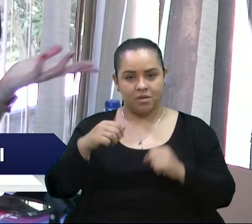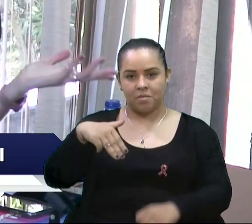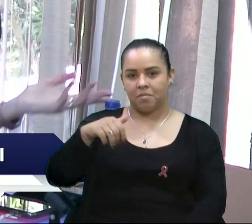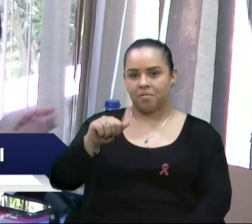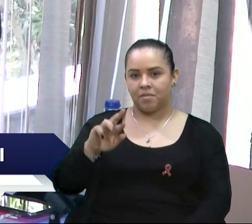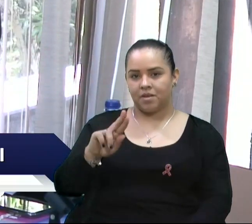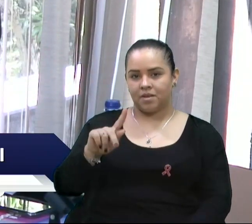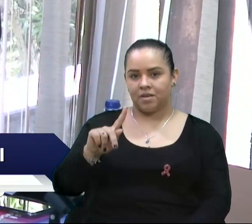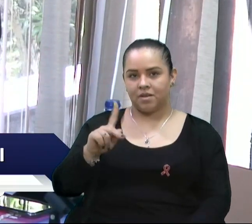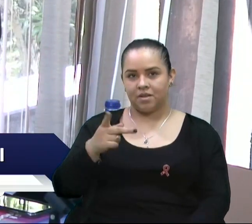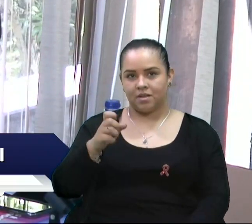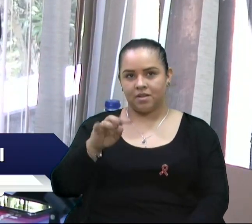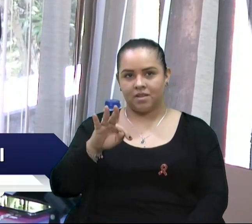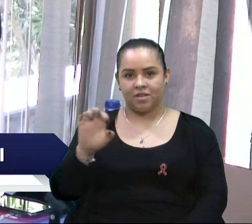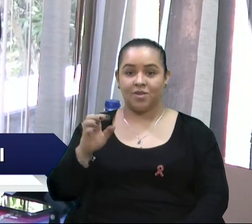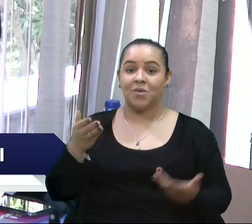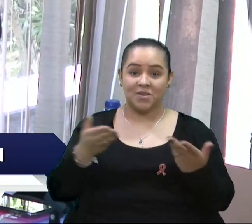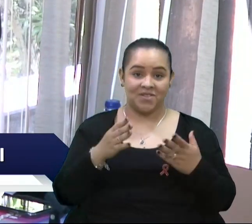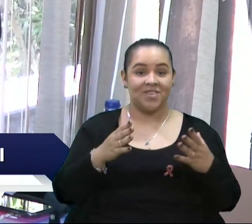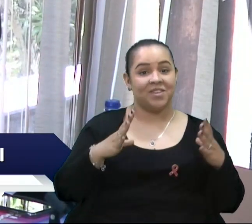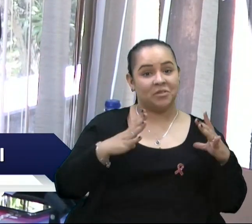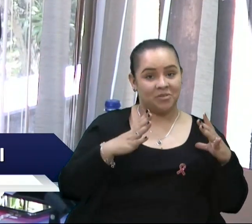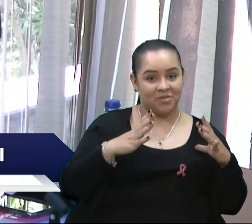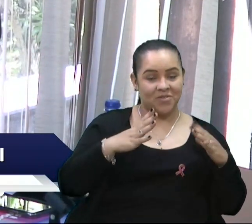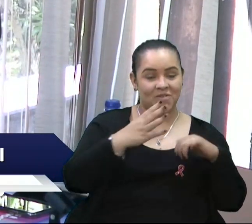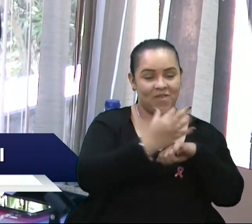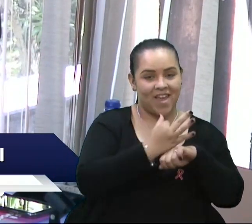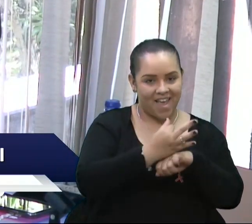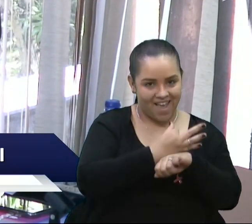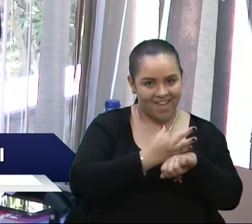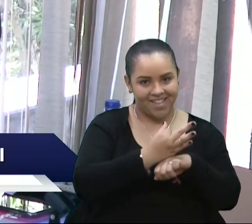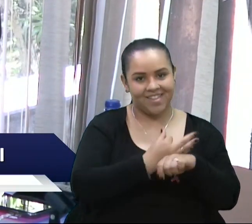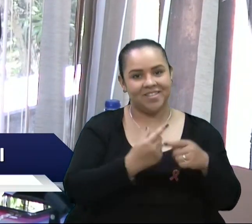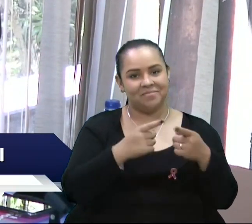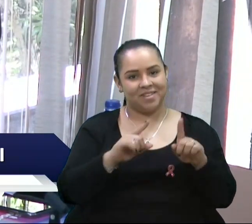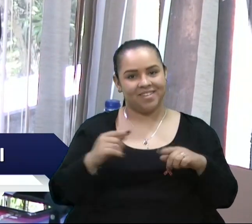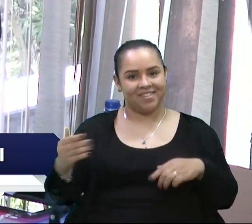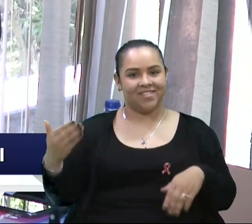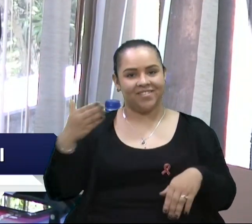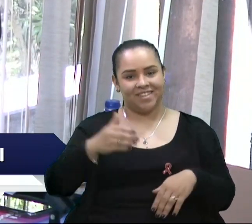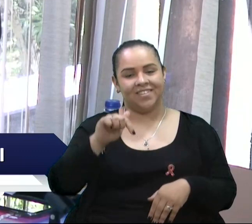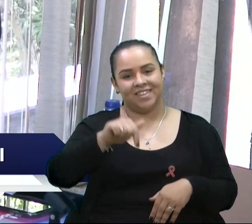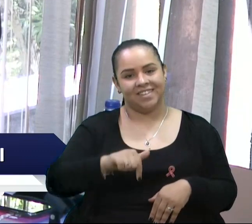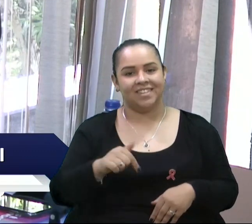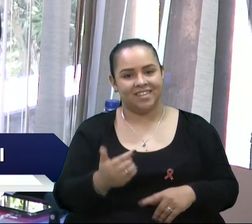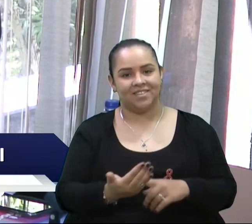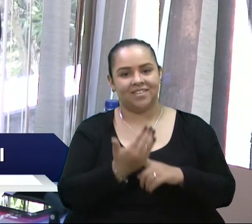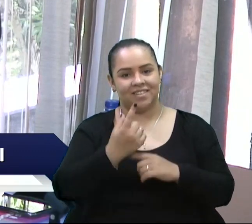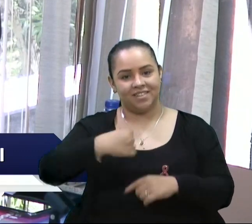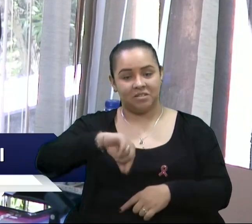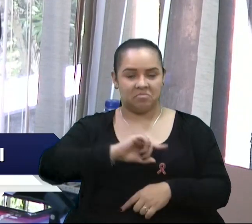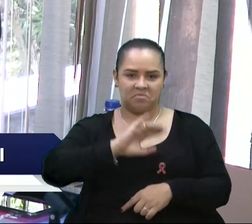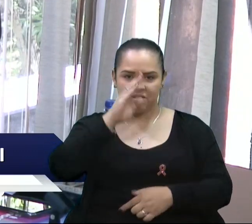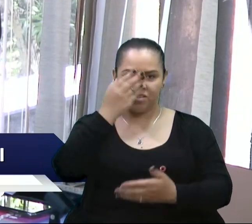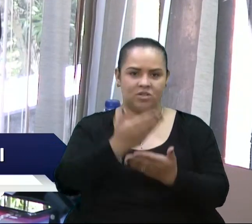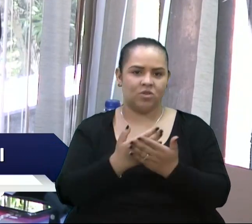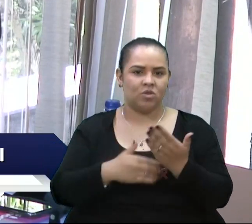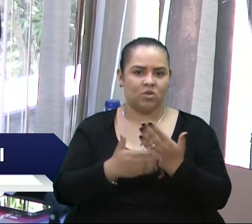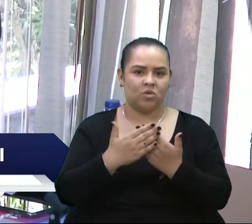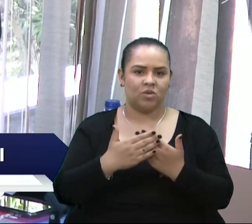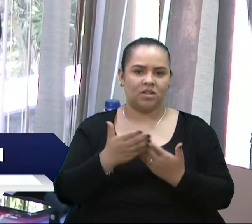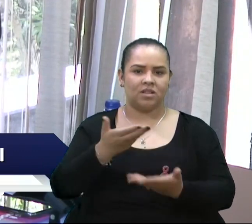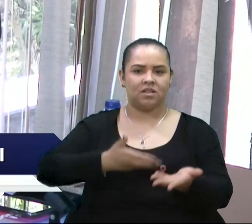hoje, por exemplo, está de férias, mas ela veio aqui com a gente e está à disposição. Acho que todos esses